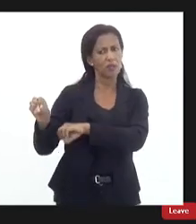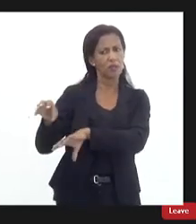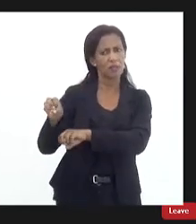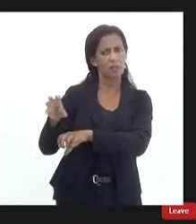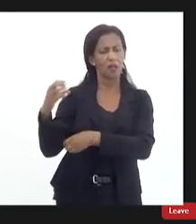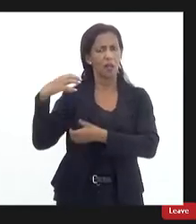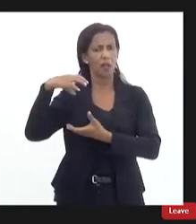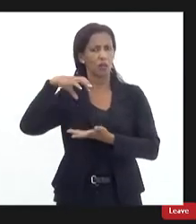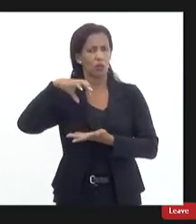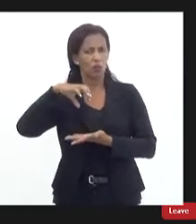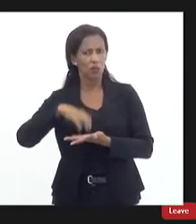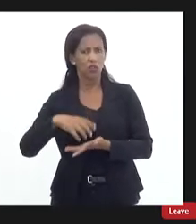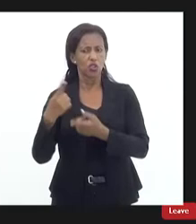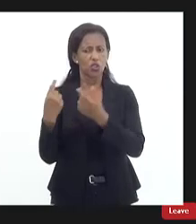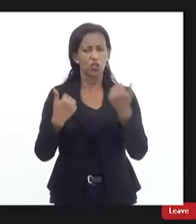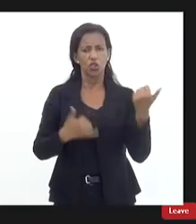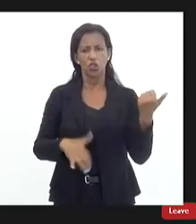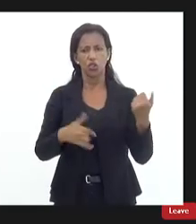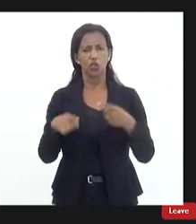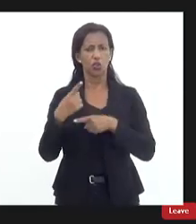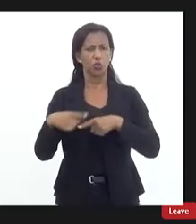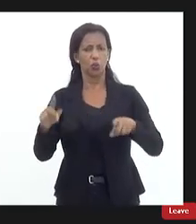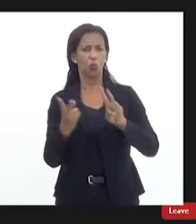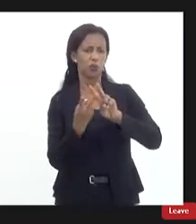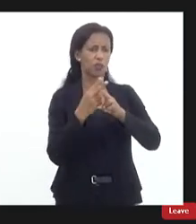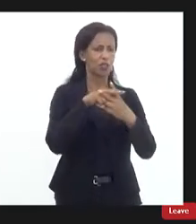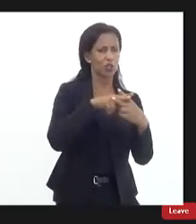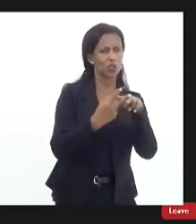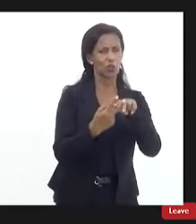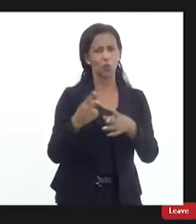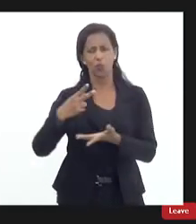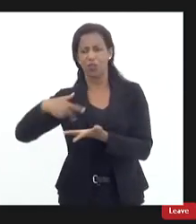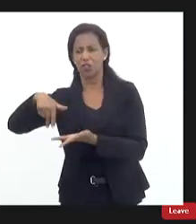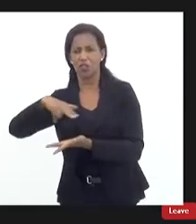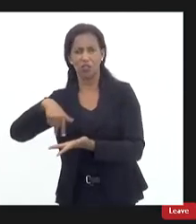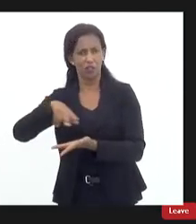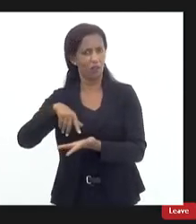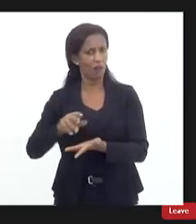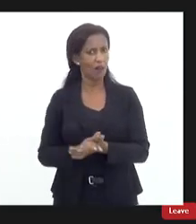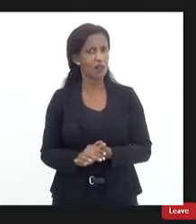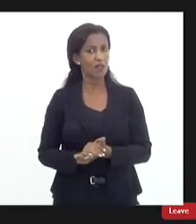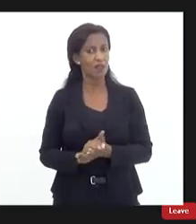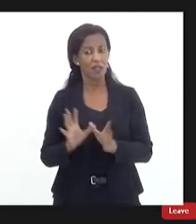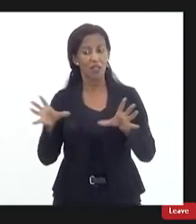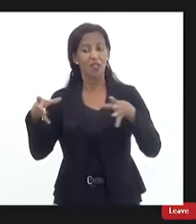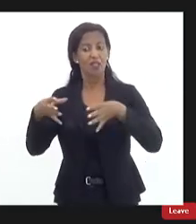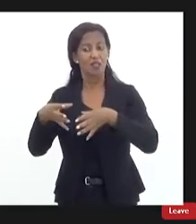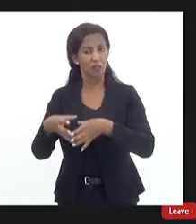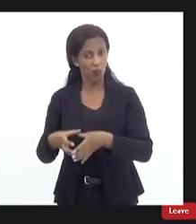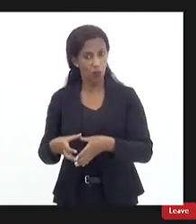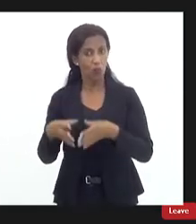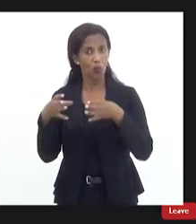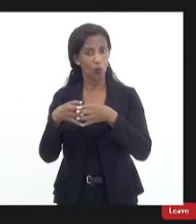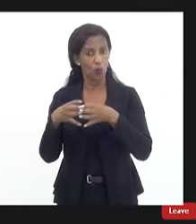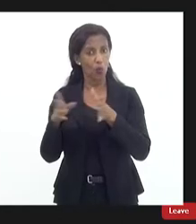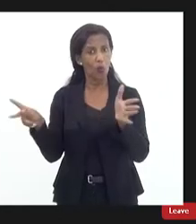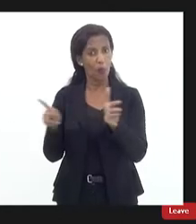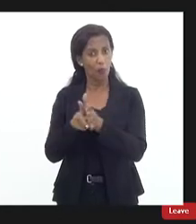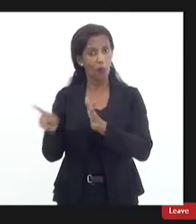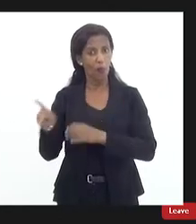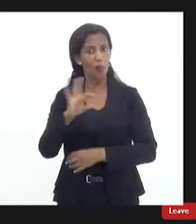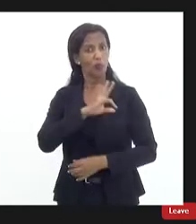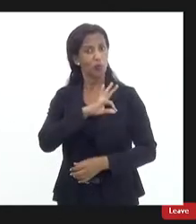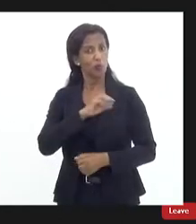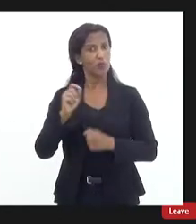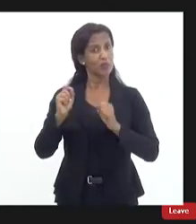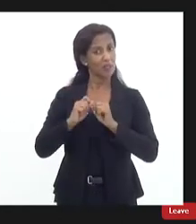música de artes marciais e de danças são coisas que às vezes até a gente recebe crítica do próprio público